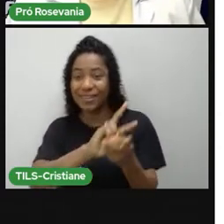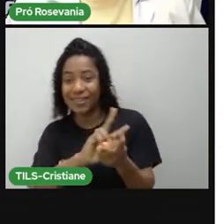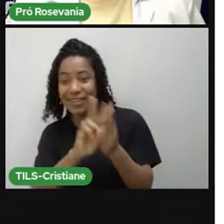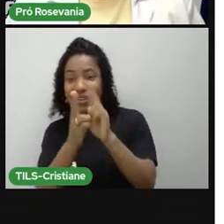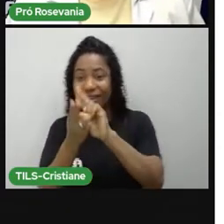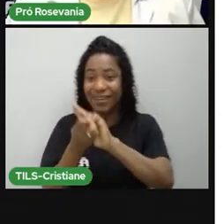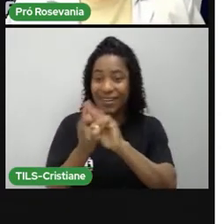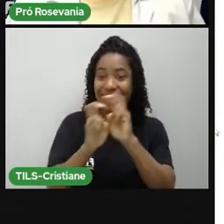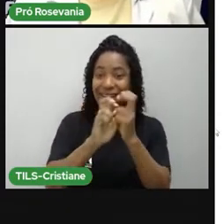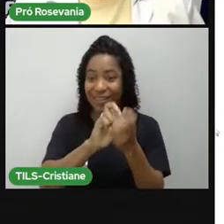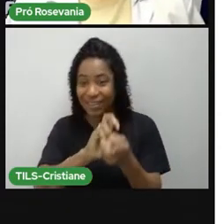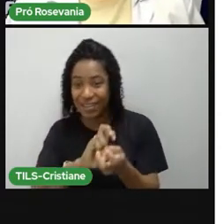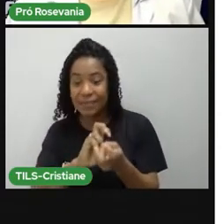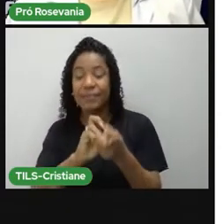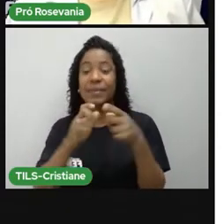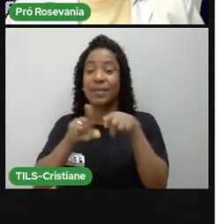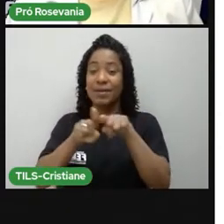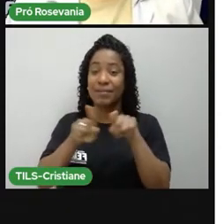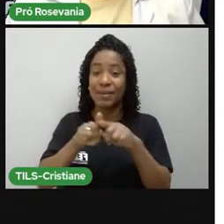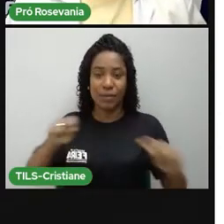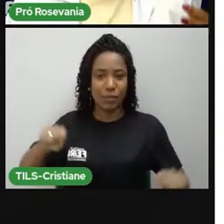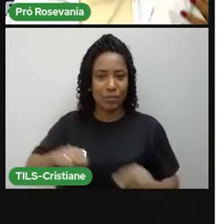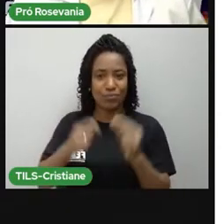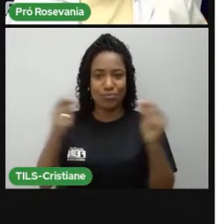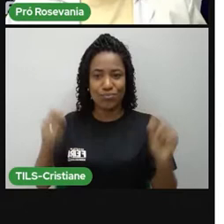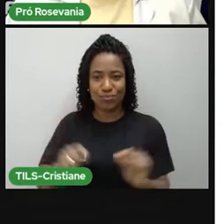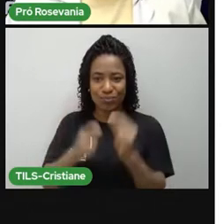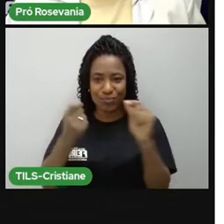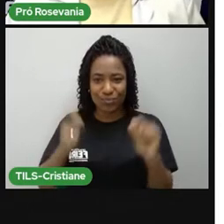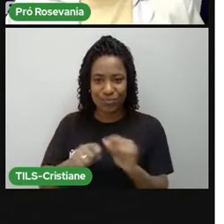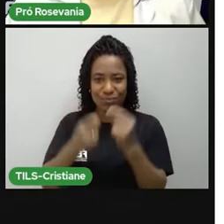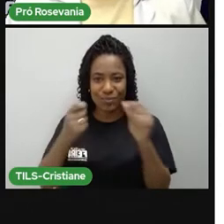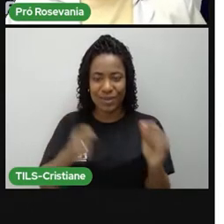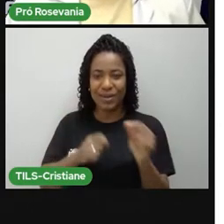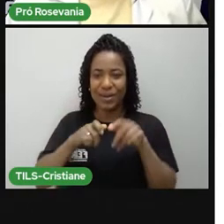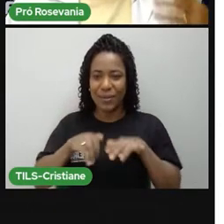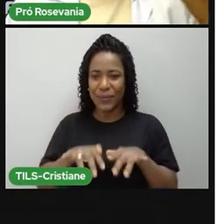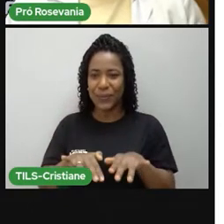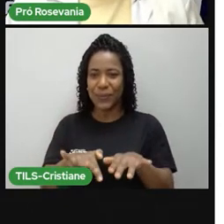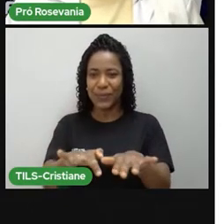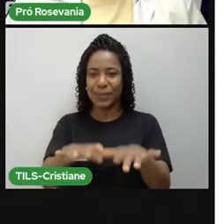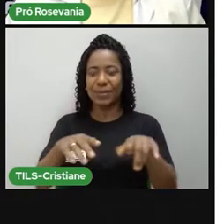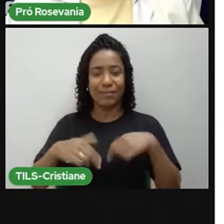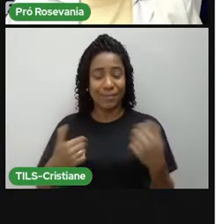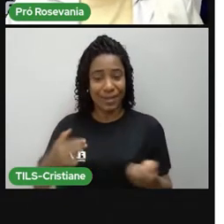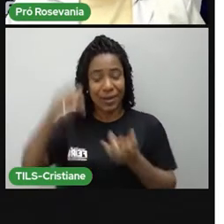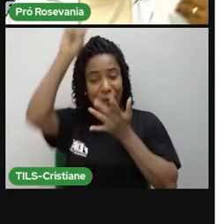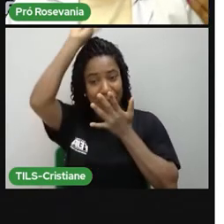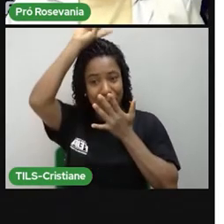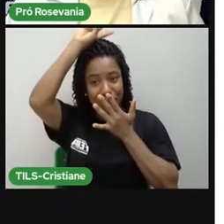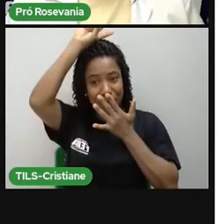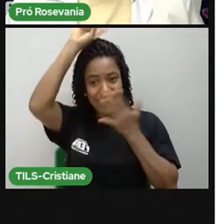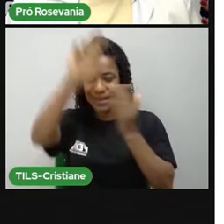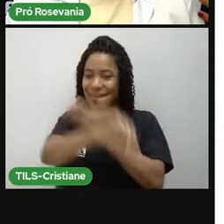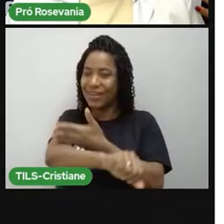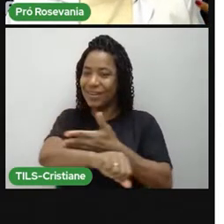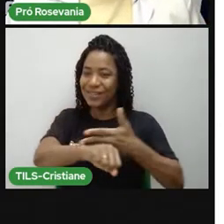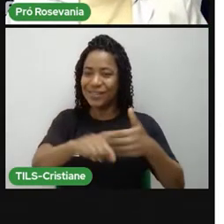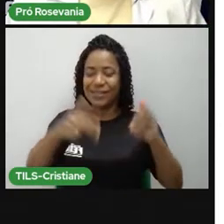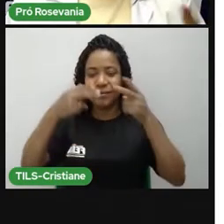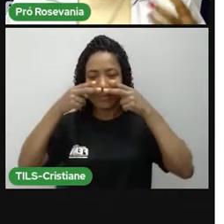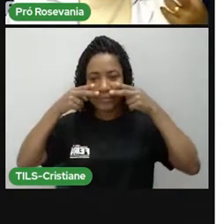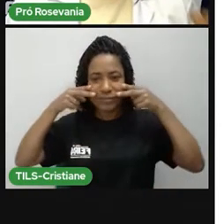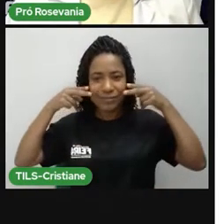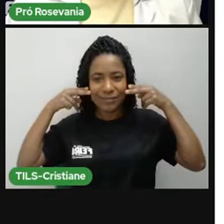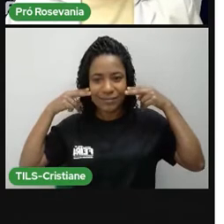bordado, né, as tradições indígenas, aquela questão de pintar o corpo, né, as pinturas de modo geral, que hoje é